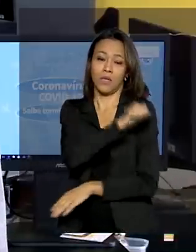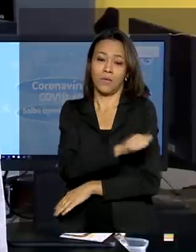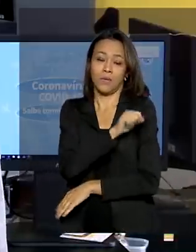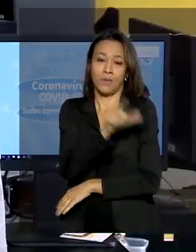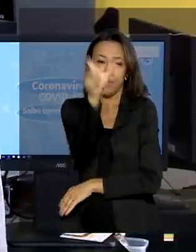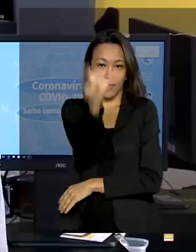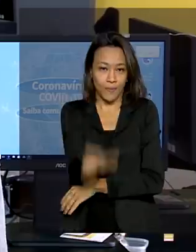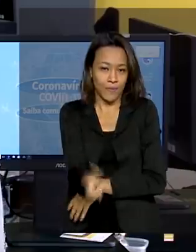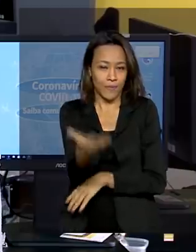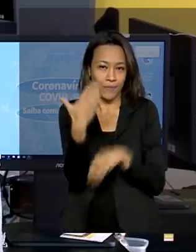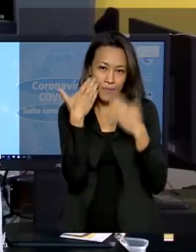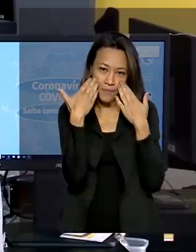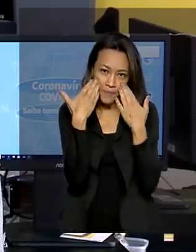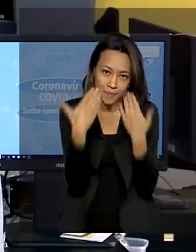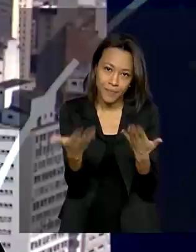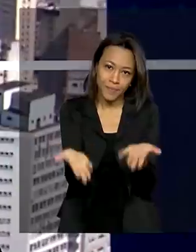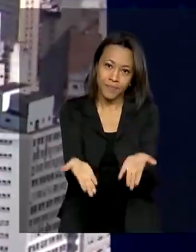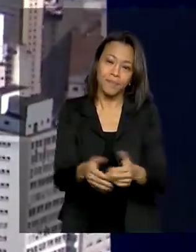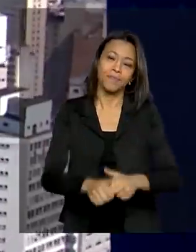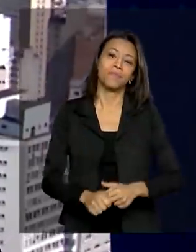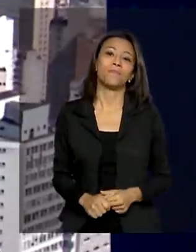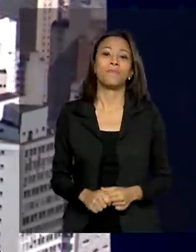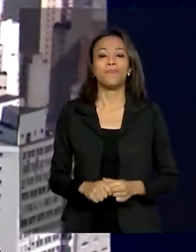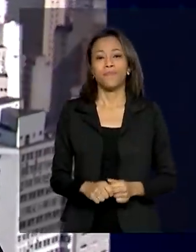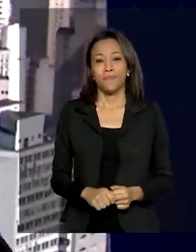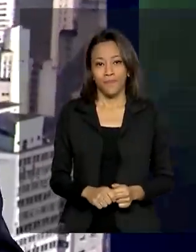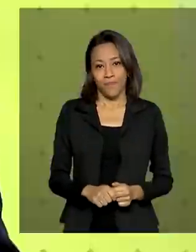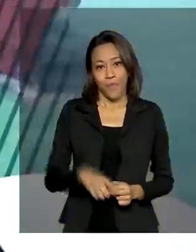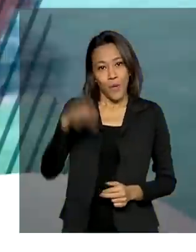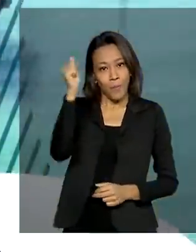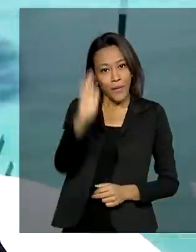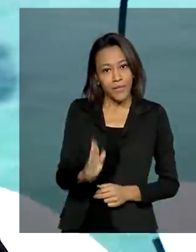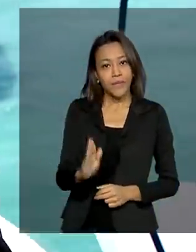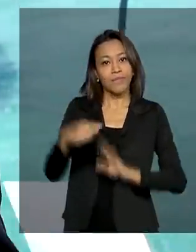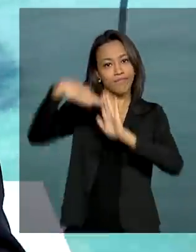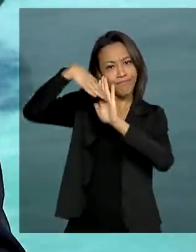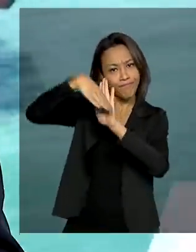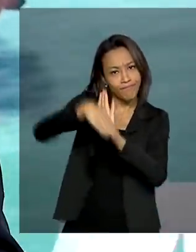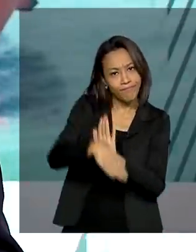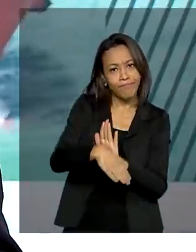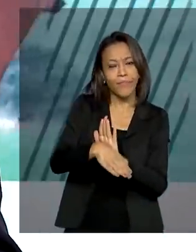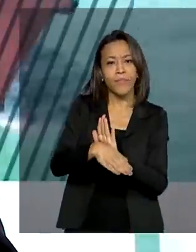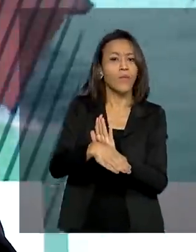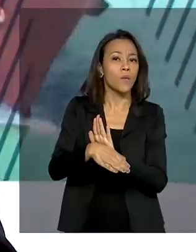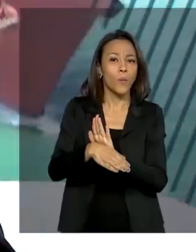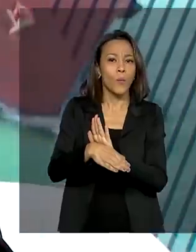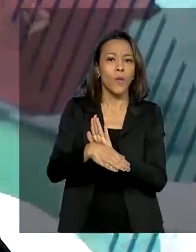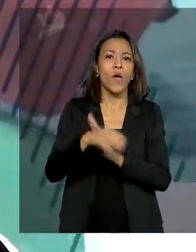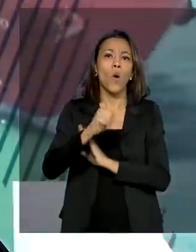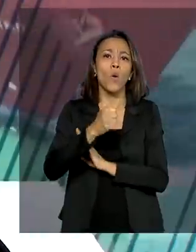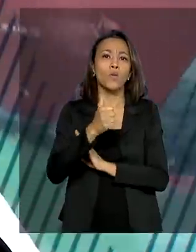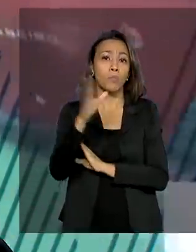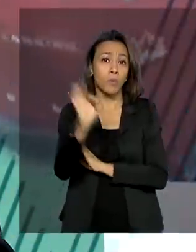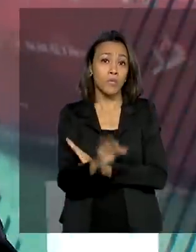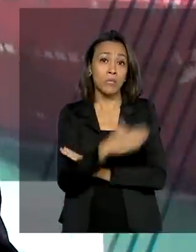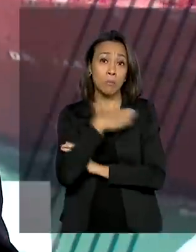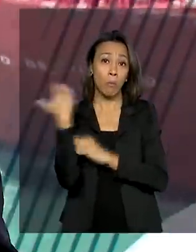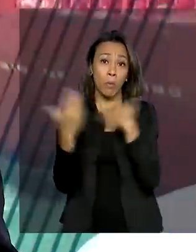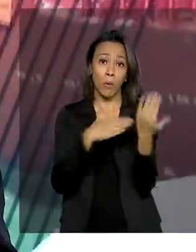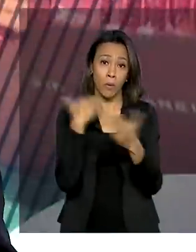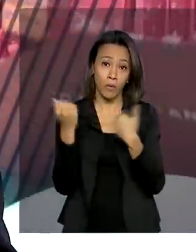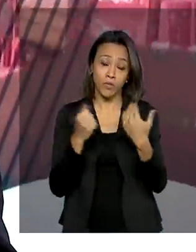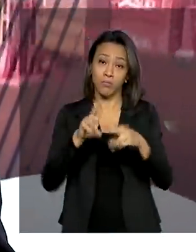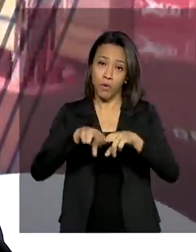Cláudia Boiunga para o Governo Agora. O Brasil apresentou queda de 11% na média de óbitos por Covid